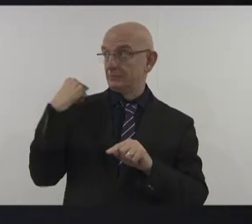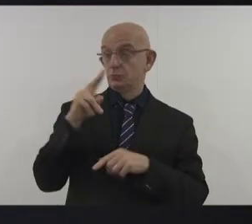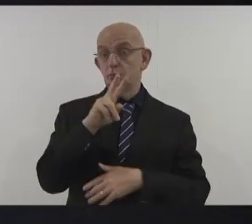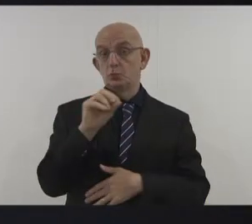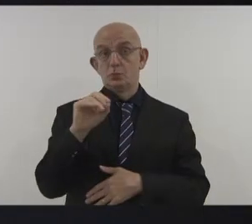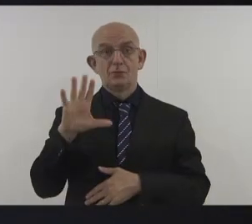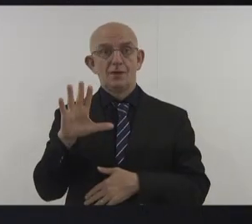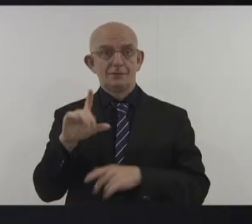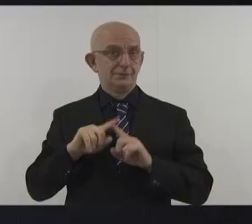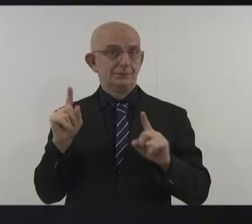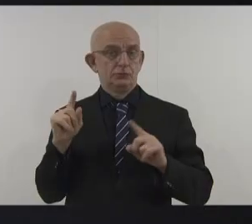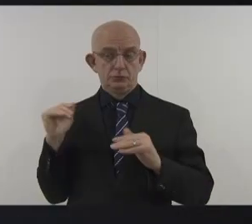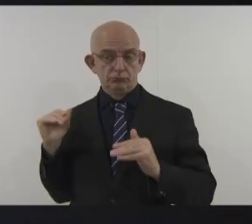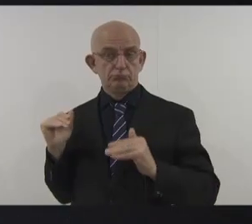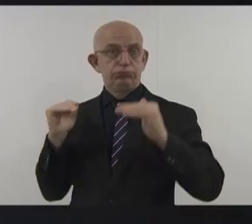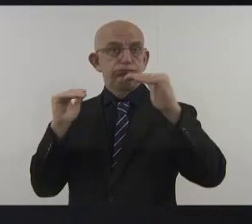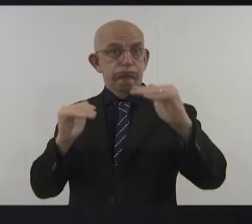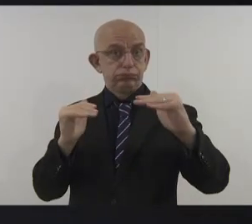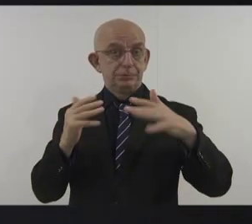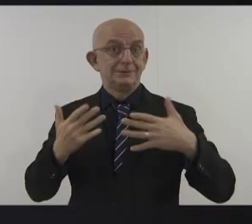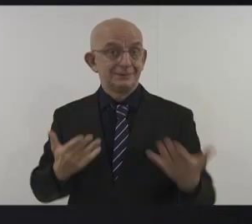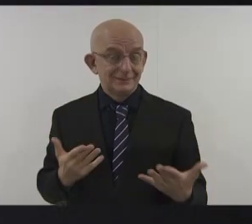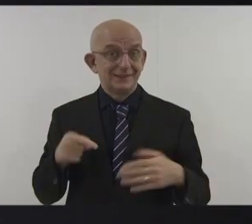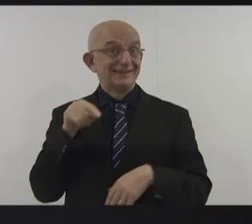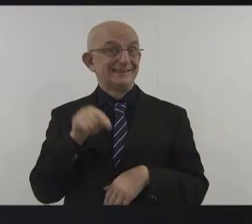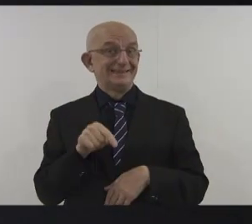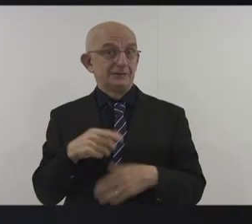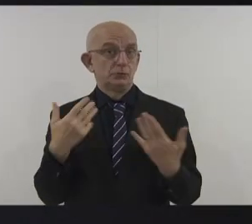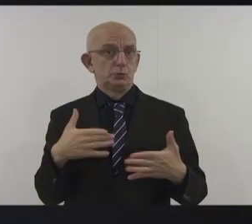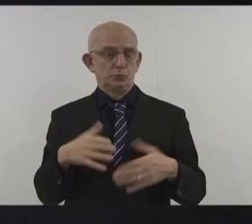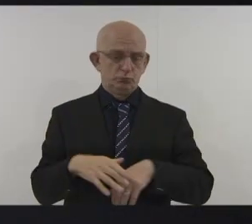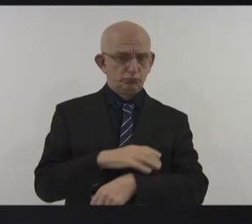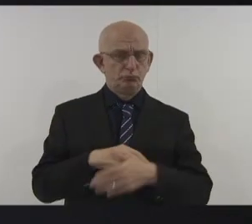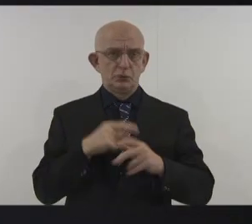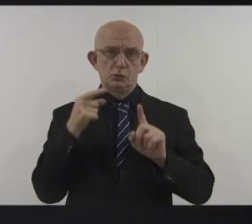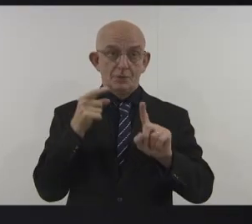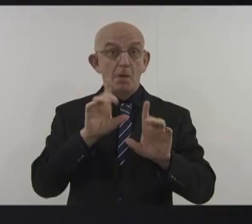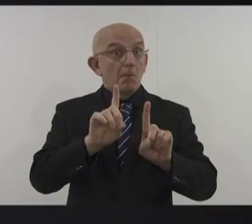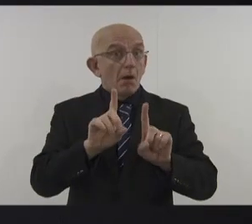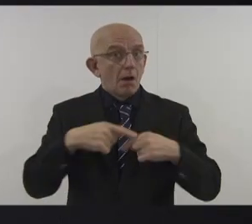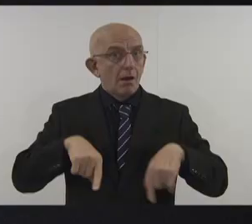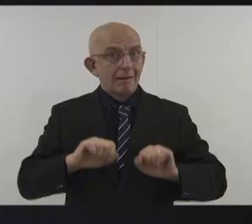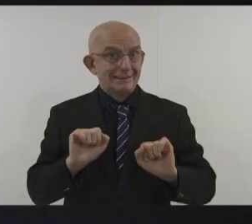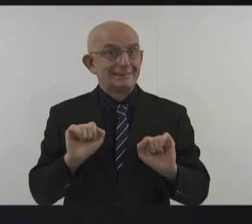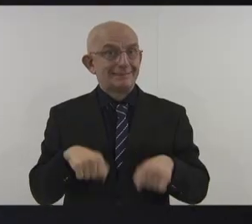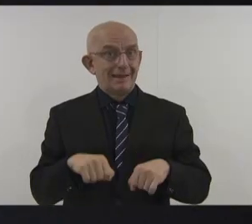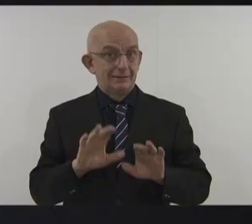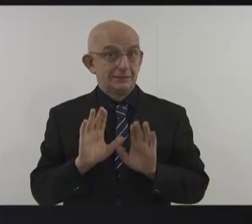juntos assegurar as condições e meios de implementação adequados.